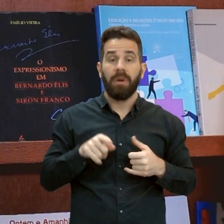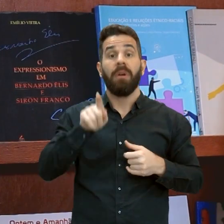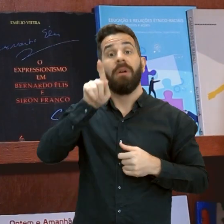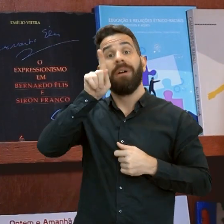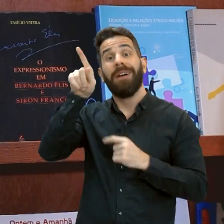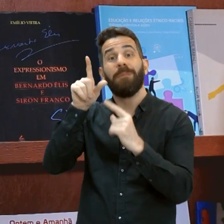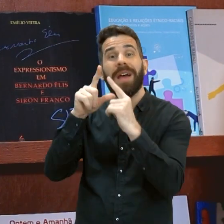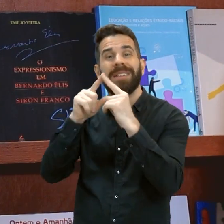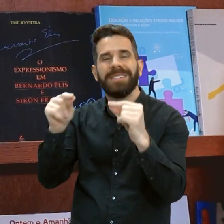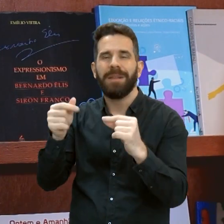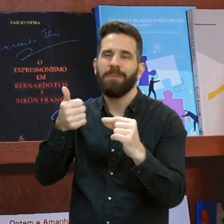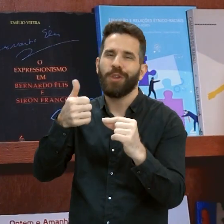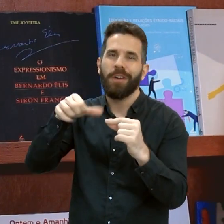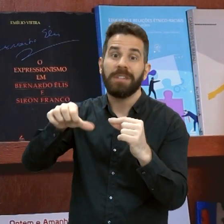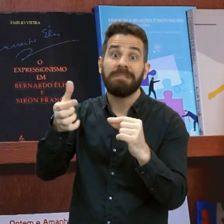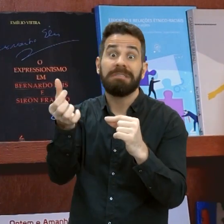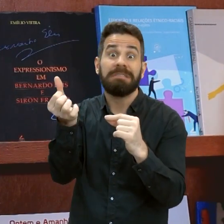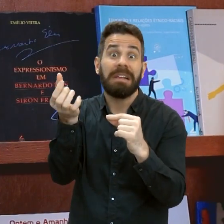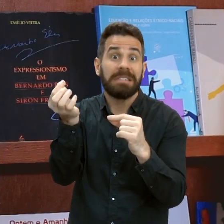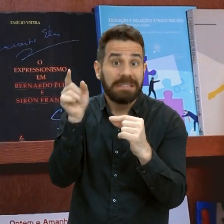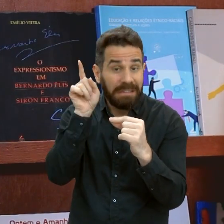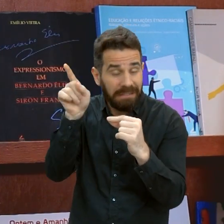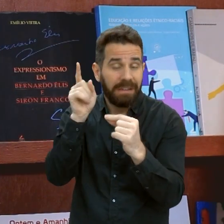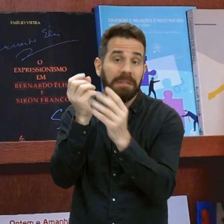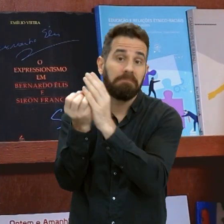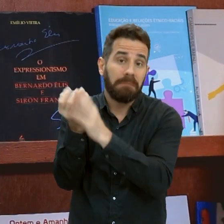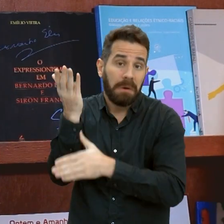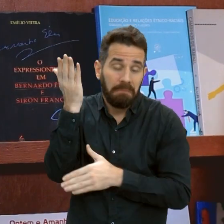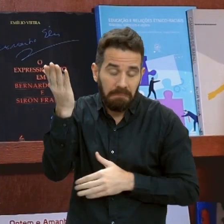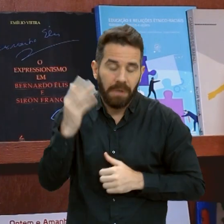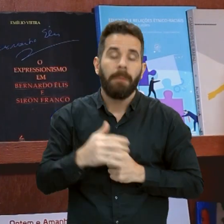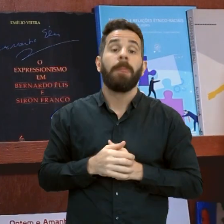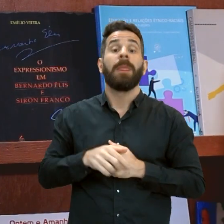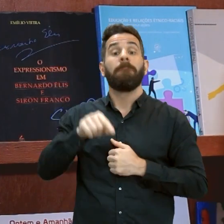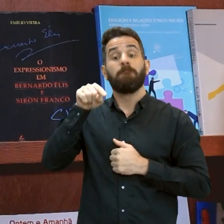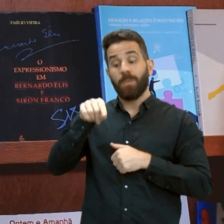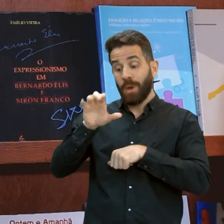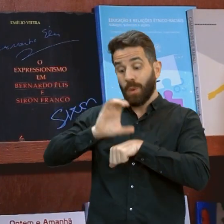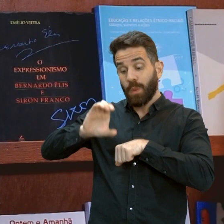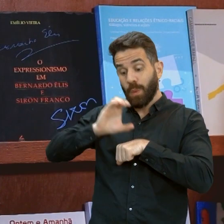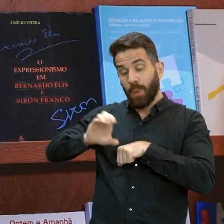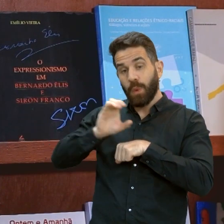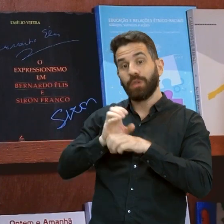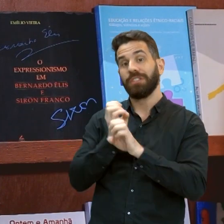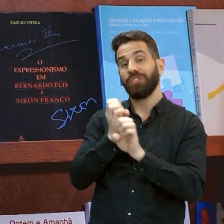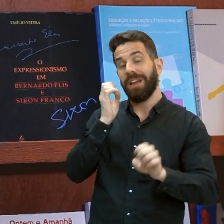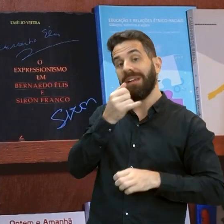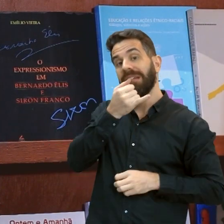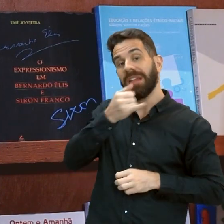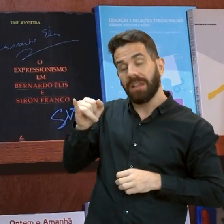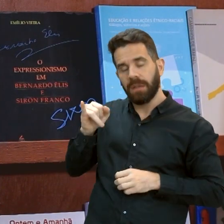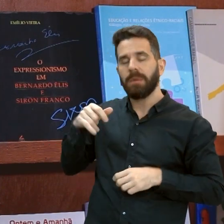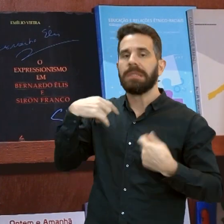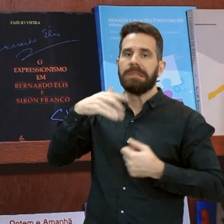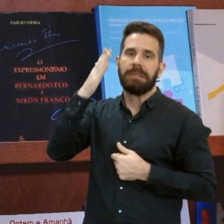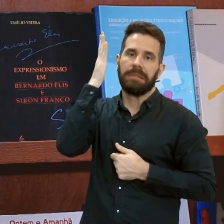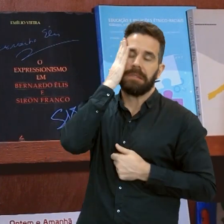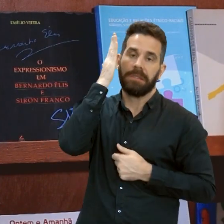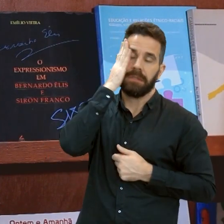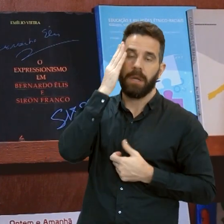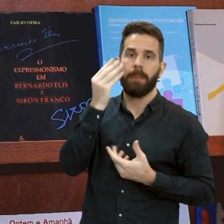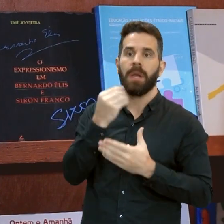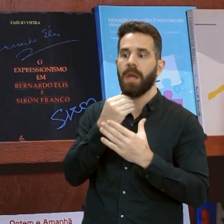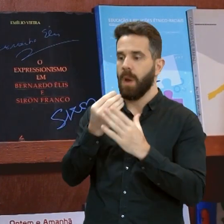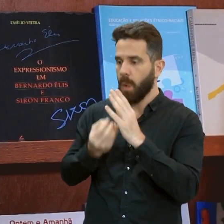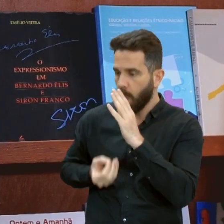Então a história do curso de Engenharia Elétrica, para contar essa história, a gente precisa falar sobre a origem do ensino